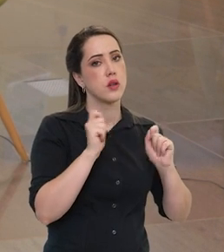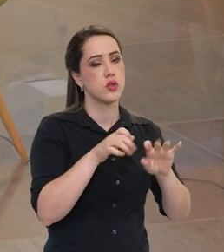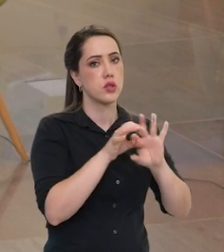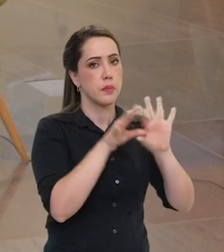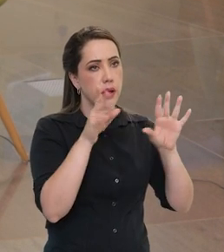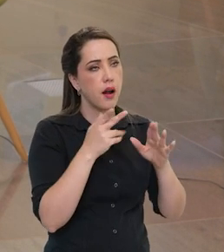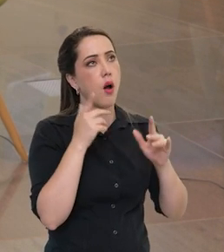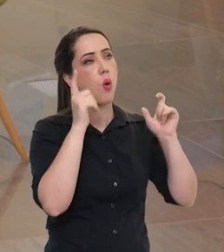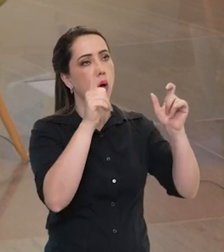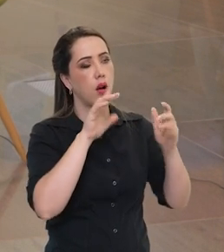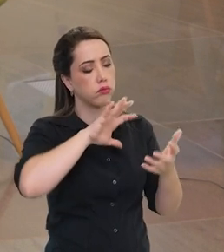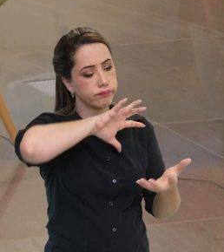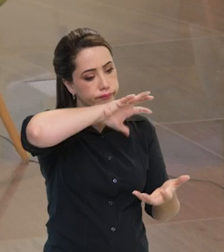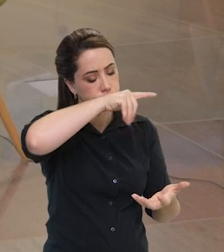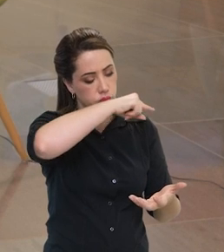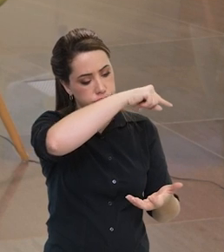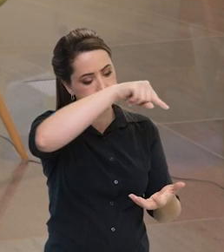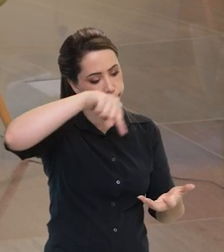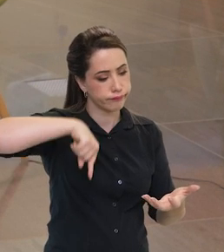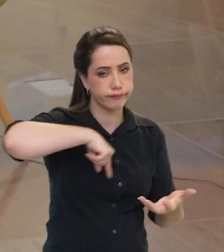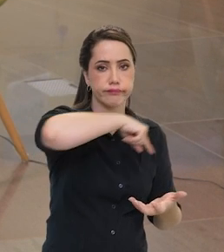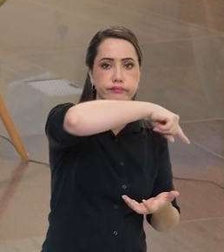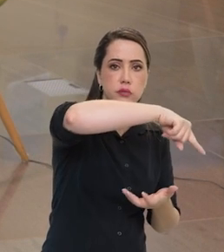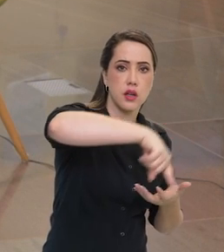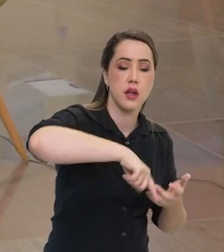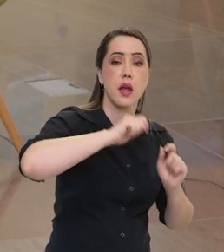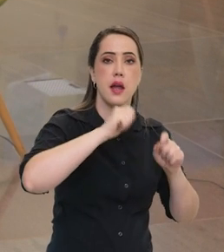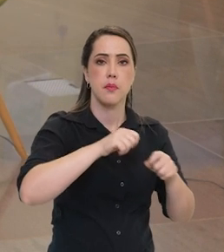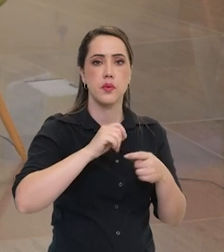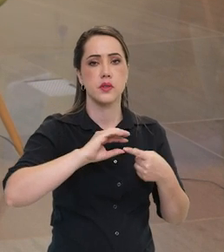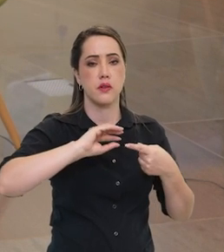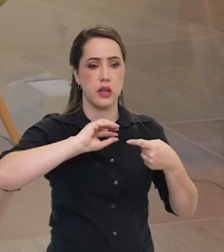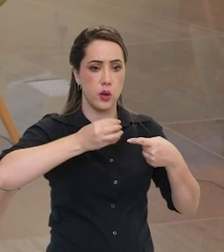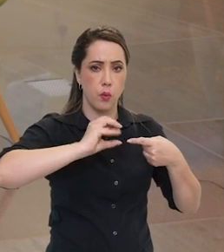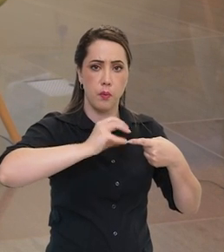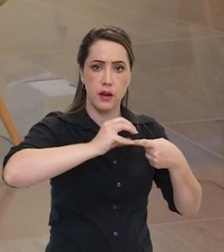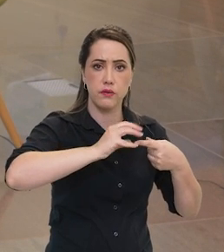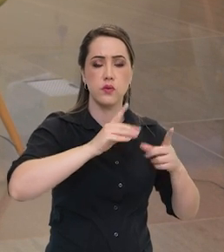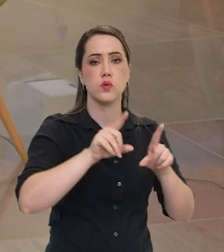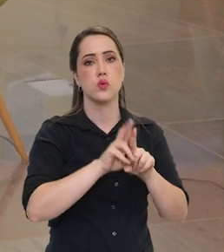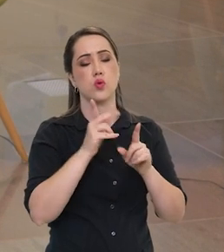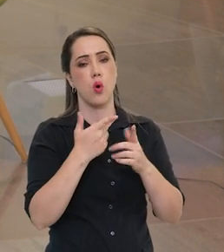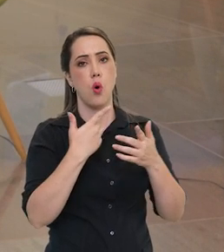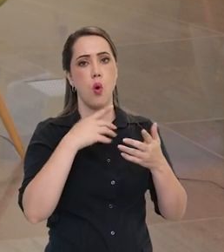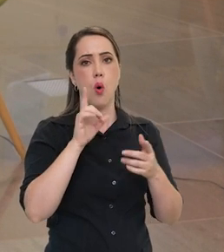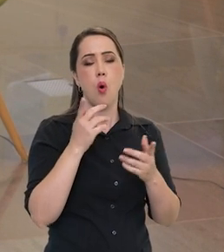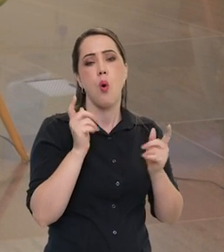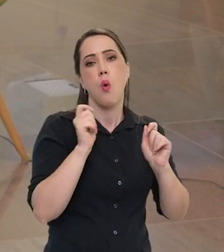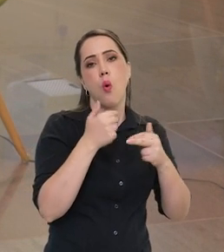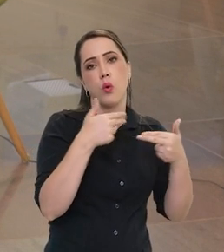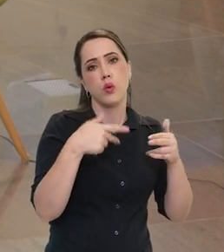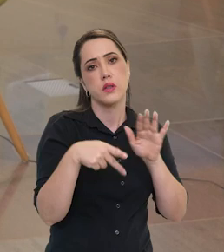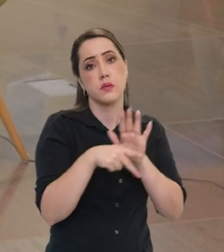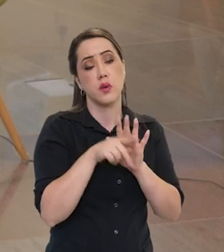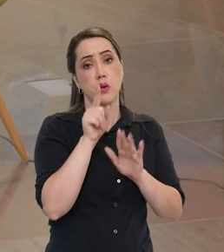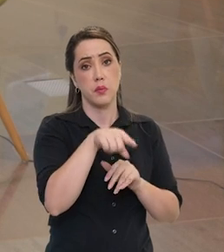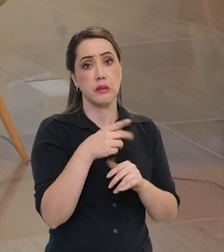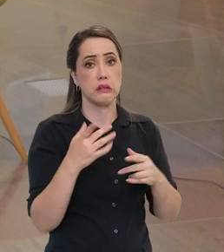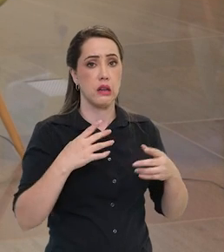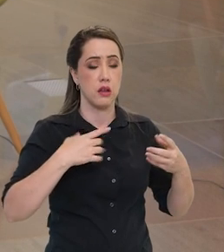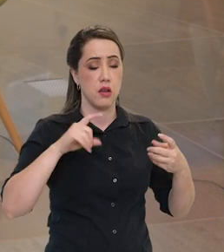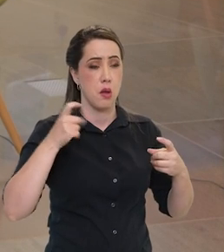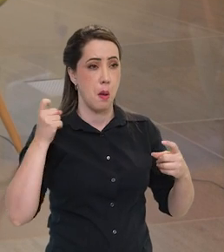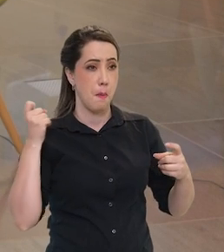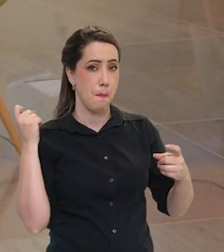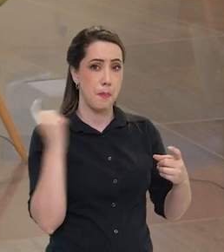liberar o espaço, porque é perfeitamente possível que um parafuso ou mesmo uma lasca de tinta acerte um satélite e o